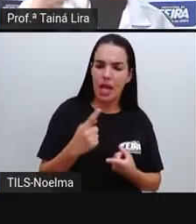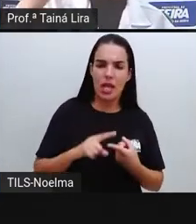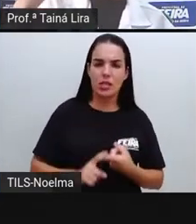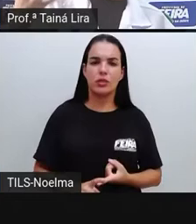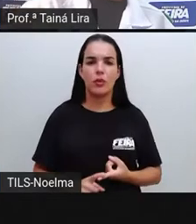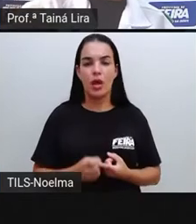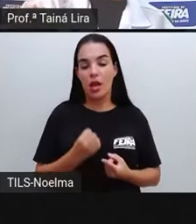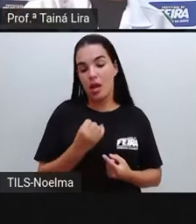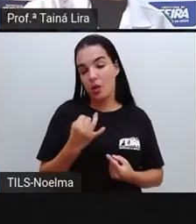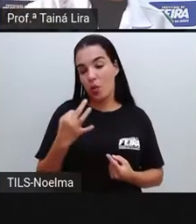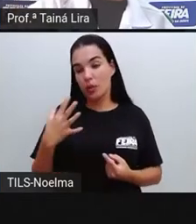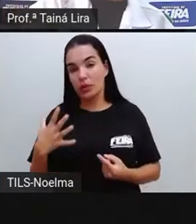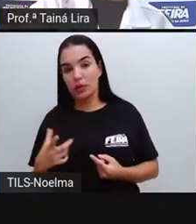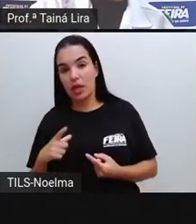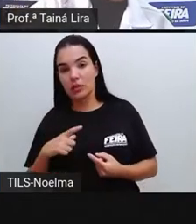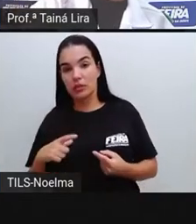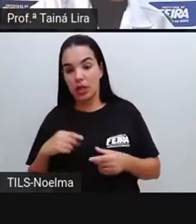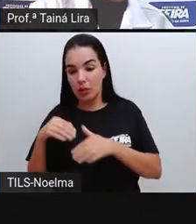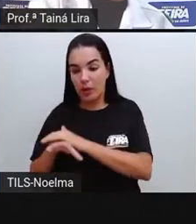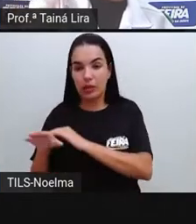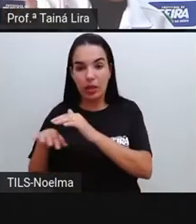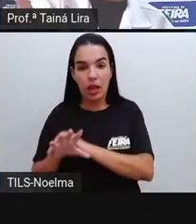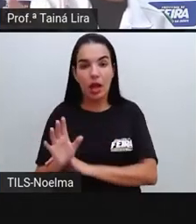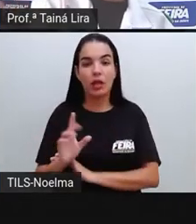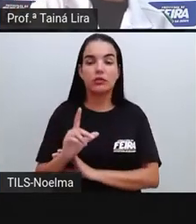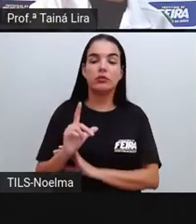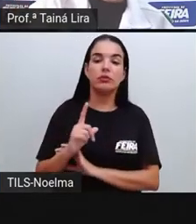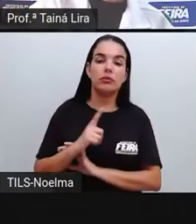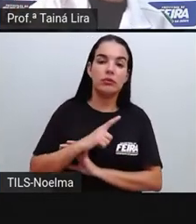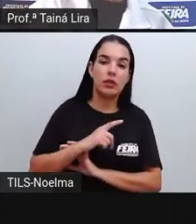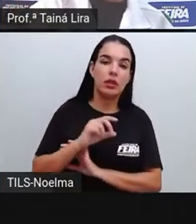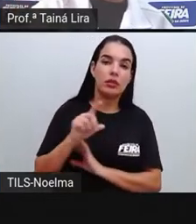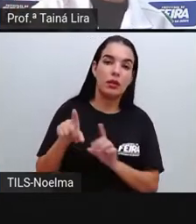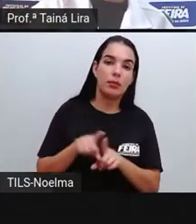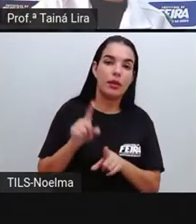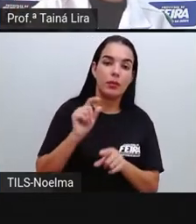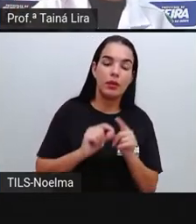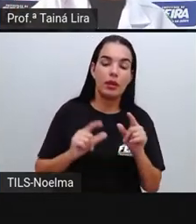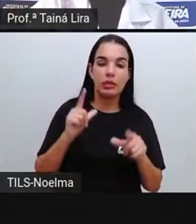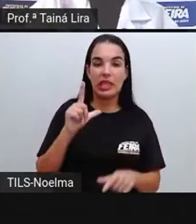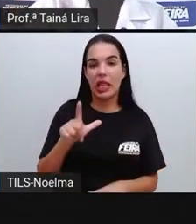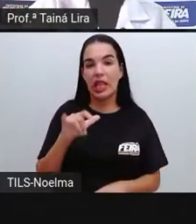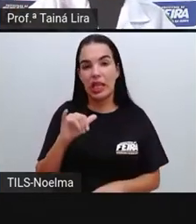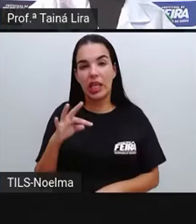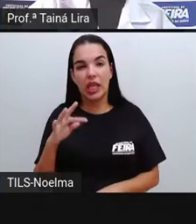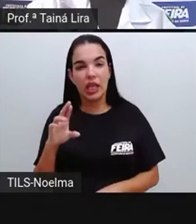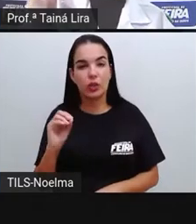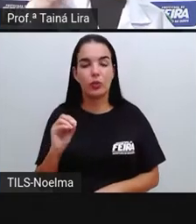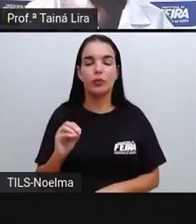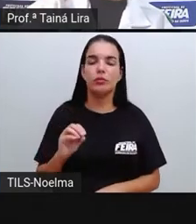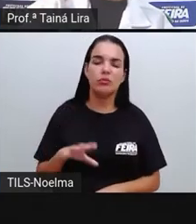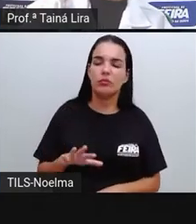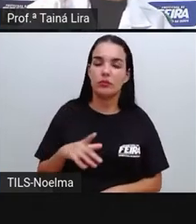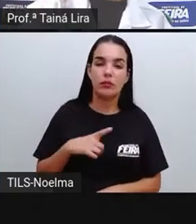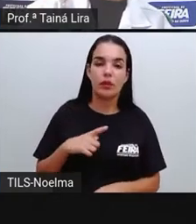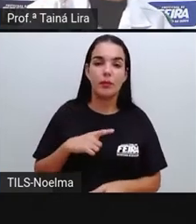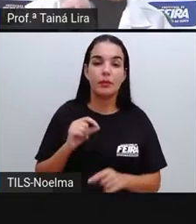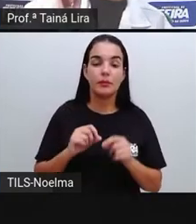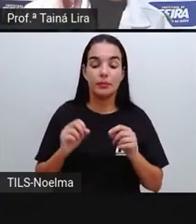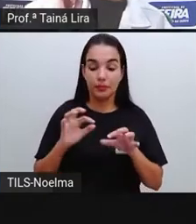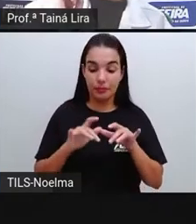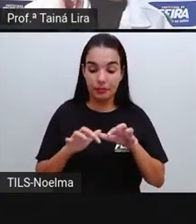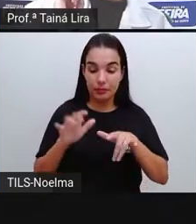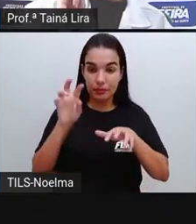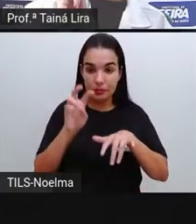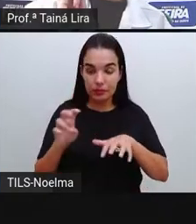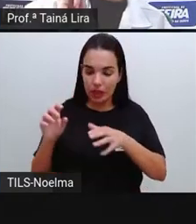a quantidade de produto que tem aí dentro da garrafa da água, por exemplo, e quando passa no computador,